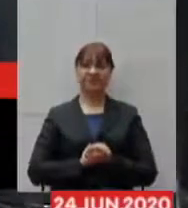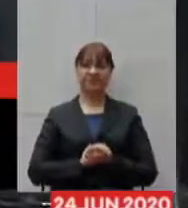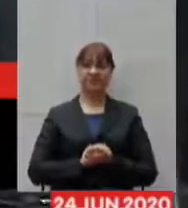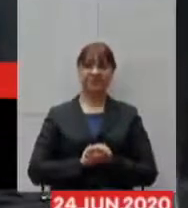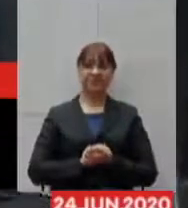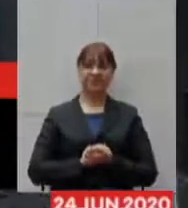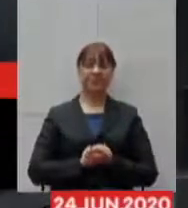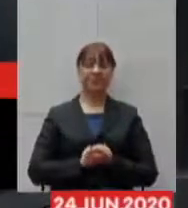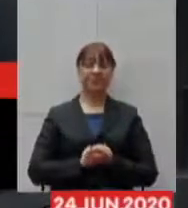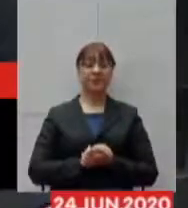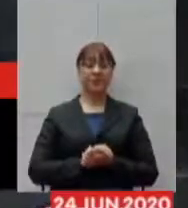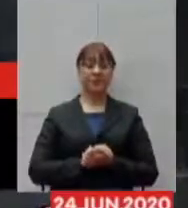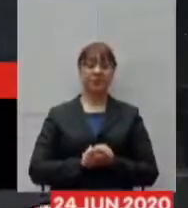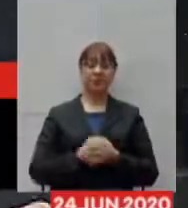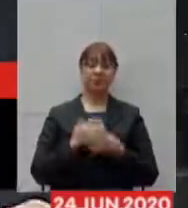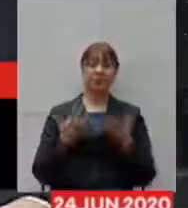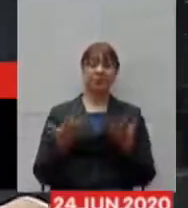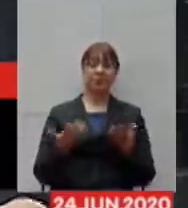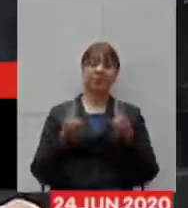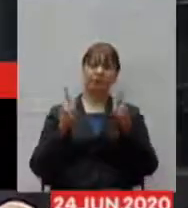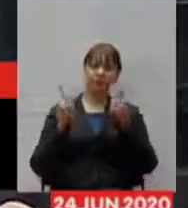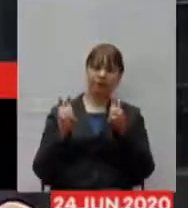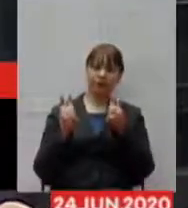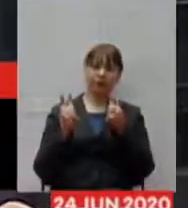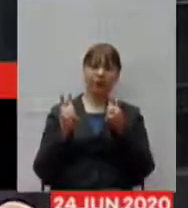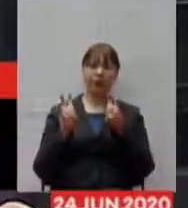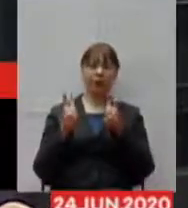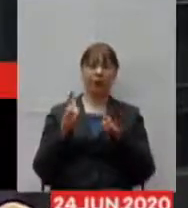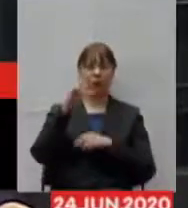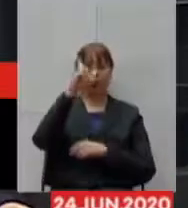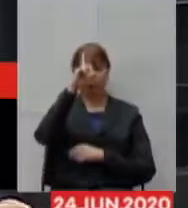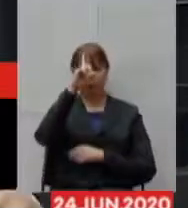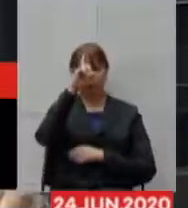Bom, sobre o hospital de campanha,